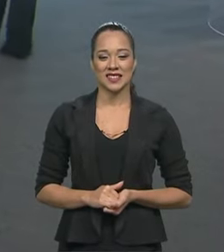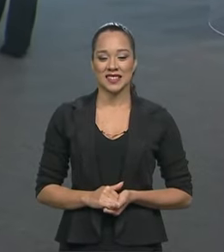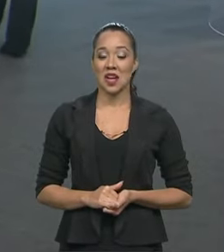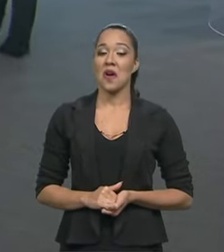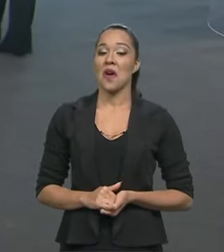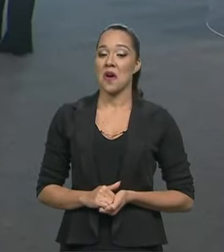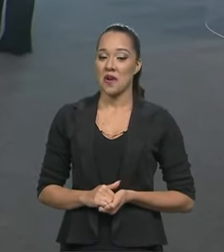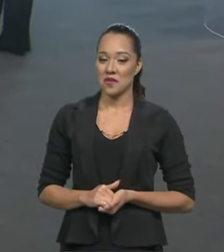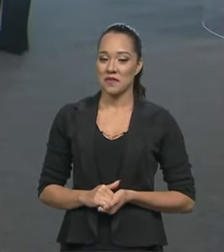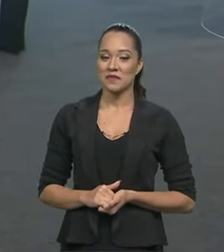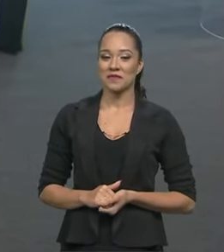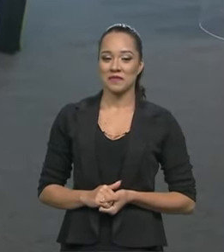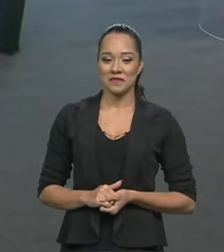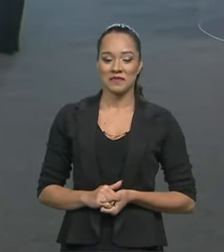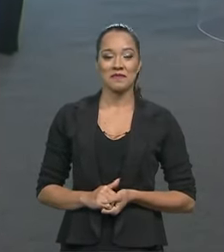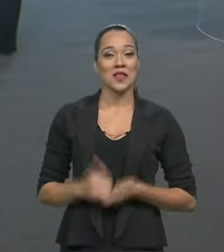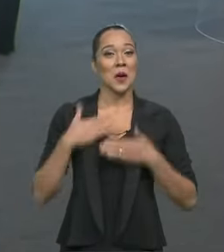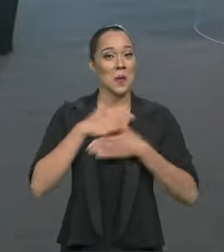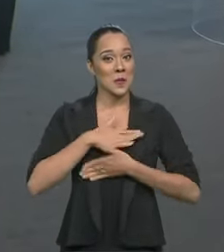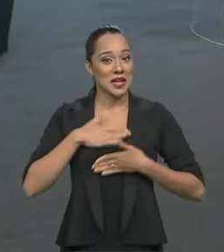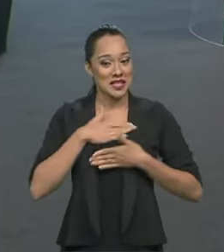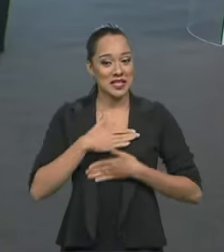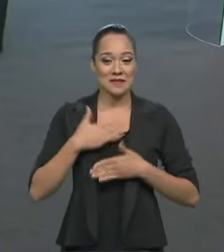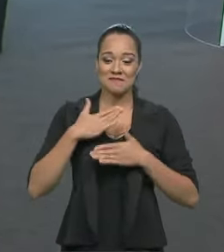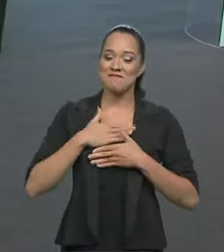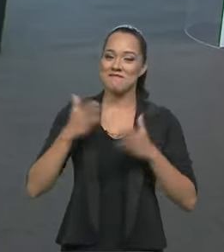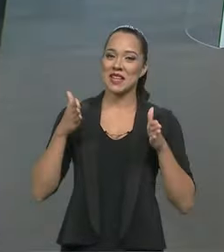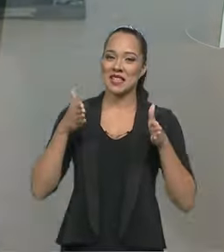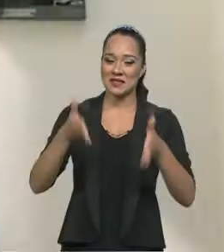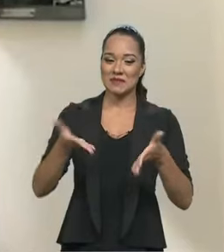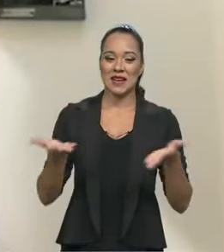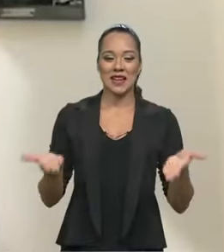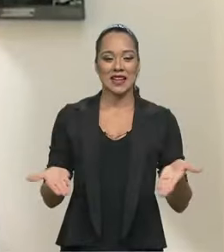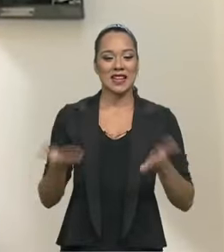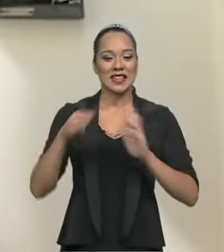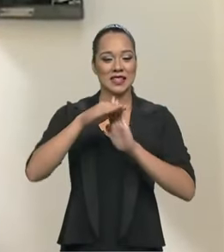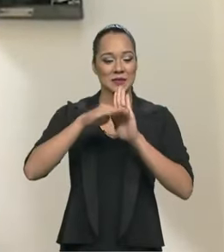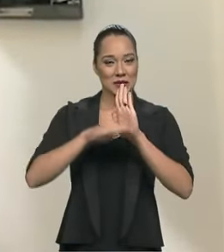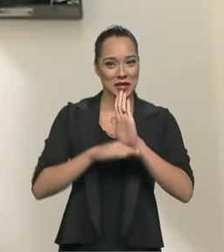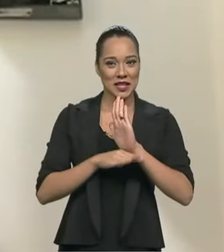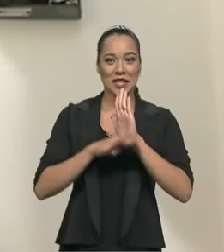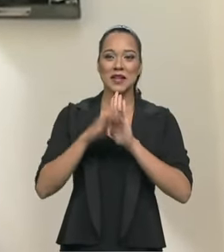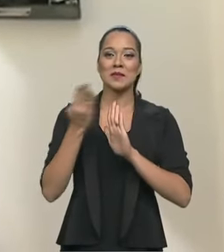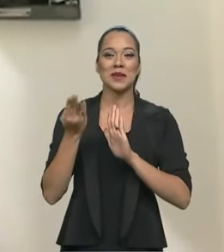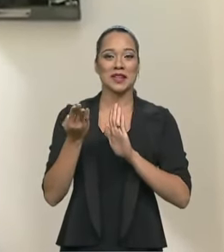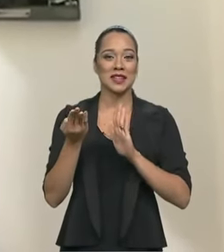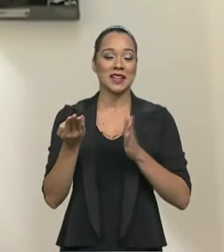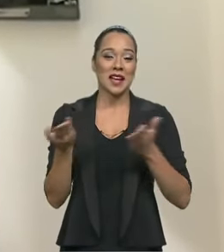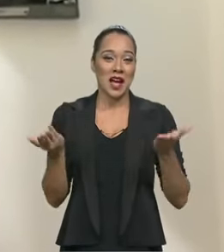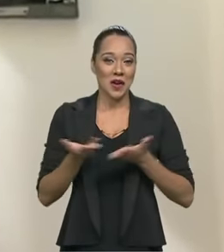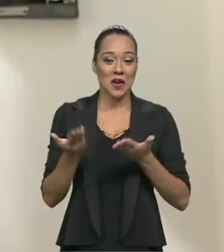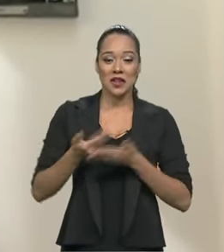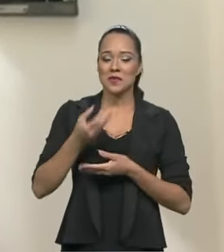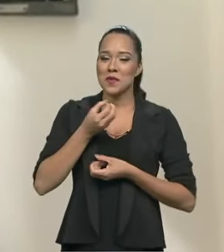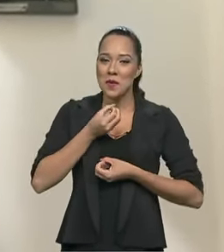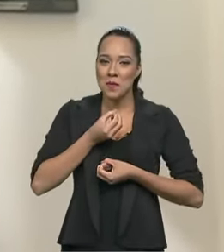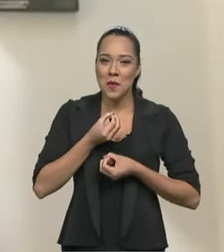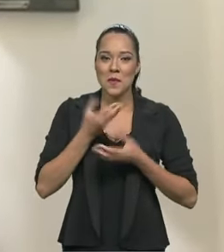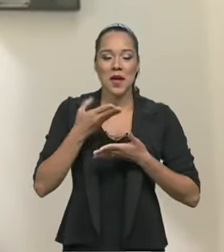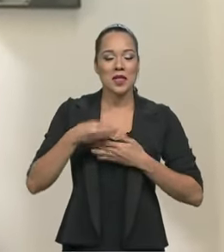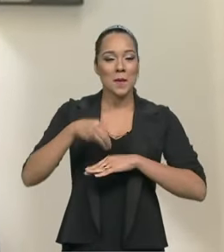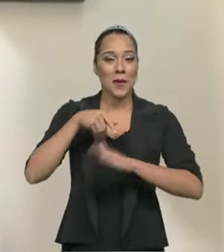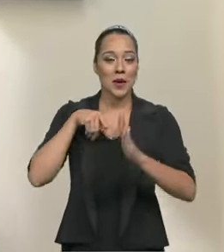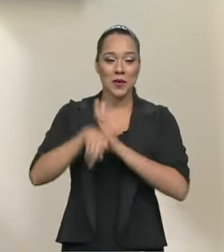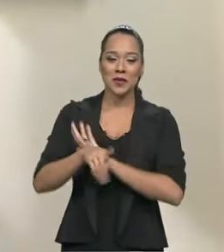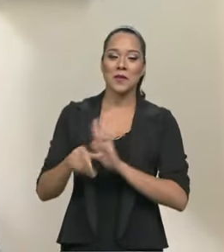Olá, vai. É só um prazer para mim aqui participar desse programa, te mandando um depoimento, uma pergunta. Vou